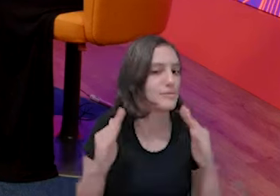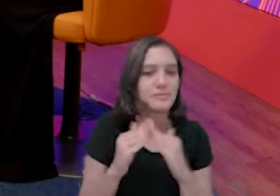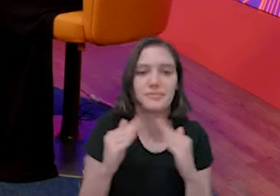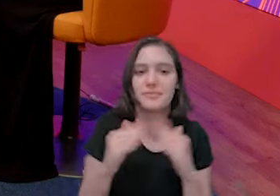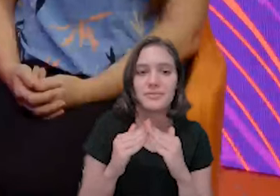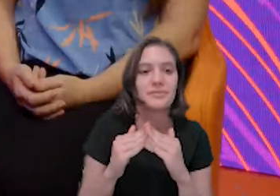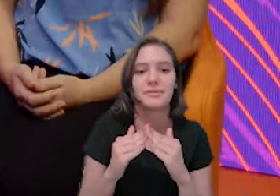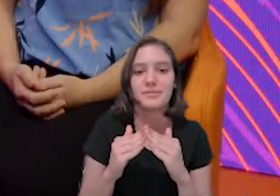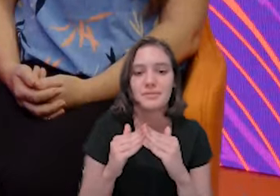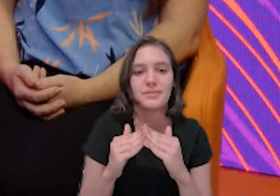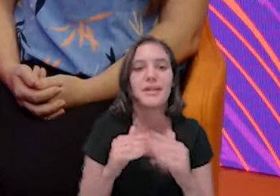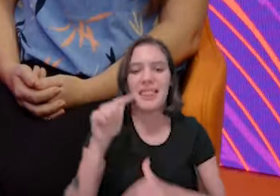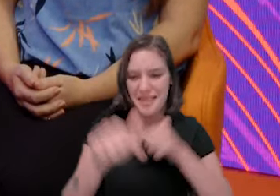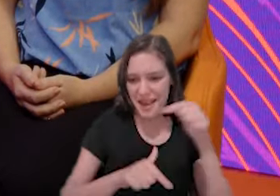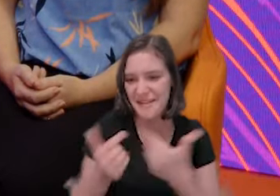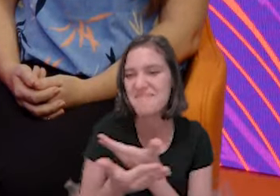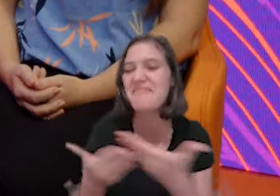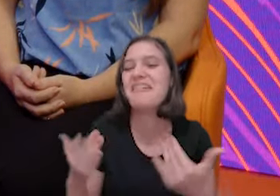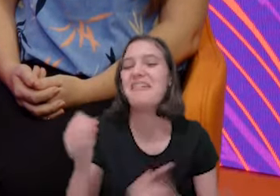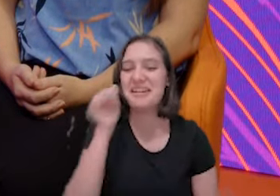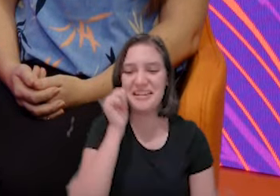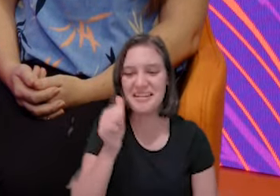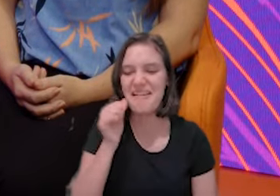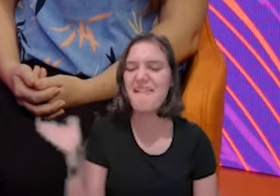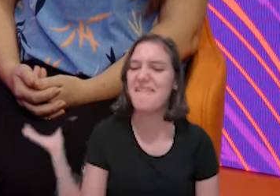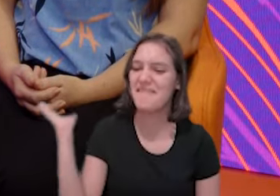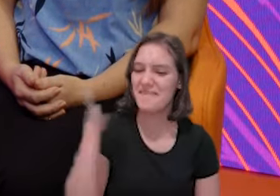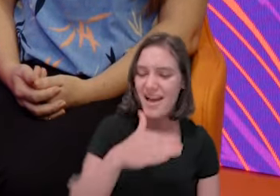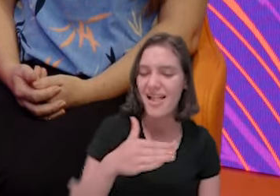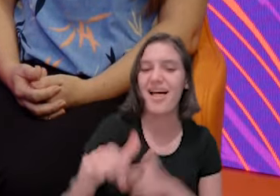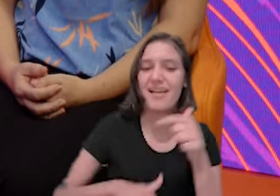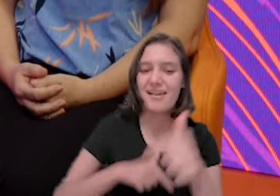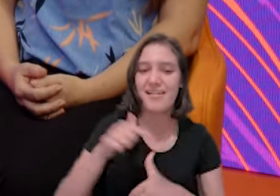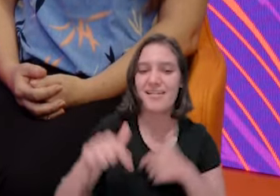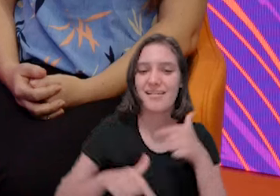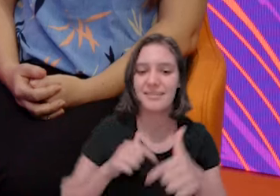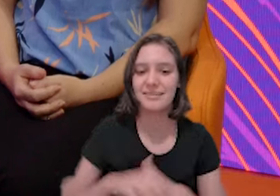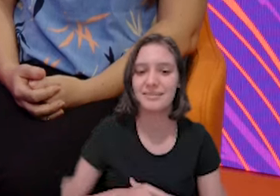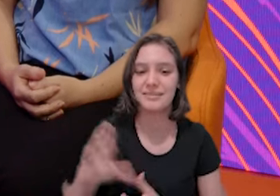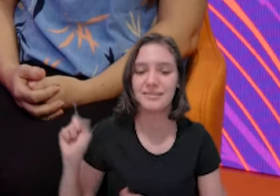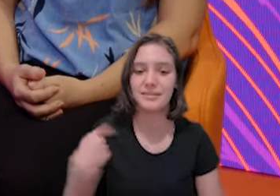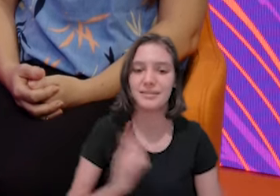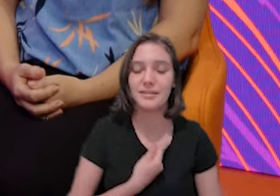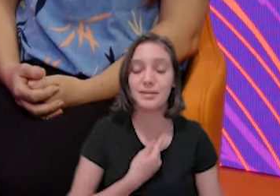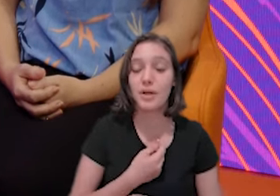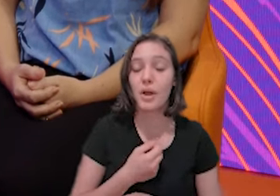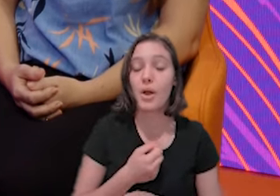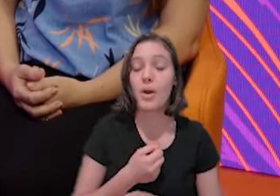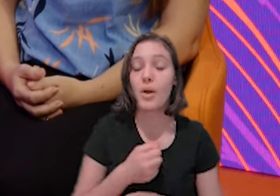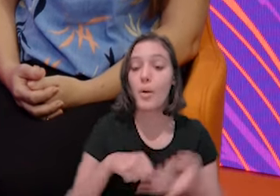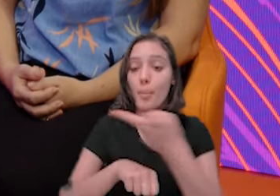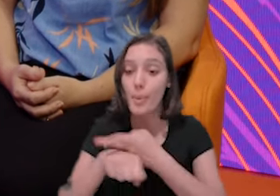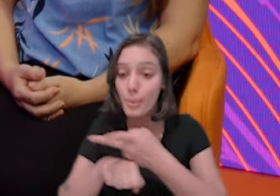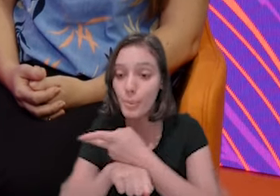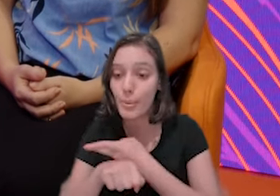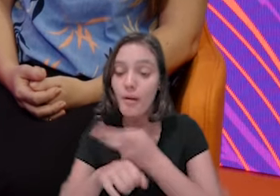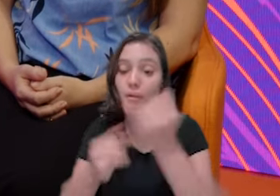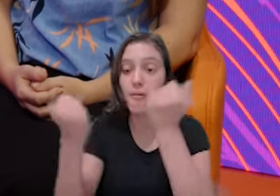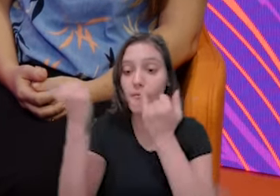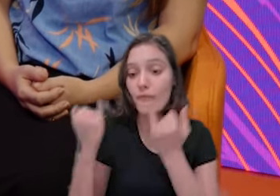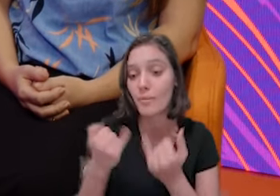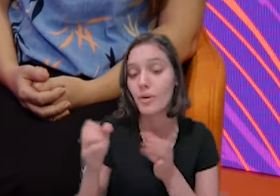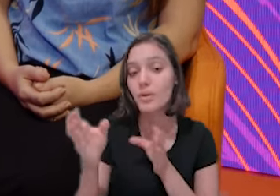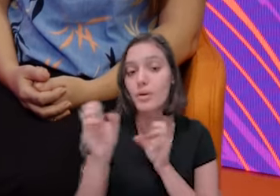Então, nossa dica é procurar orientação nos direitos e deveres do imigrante aqui no território brasileiro.